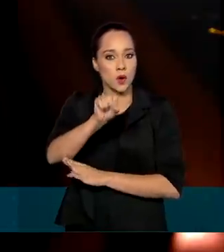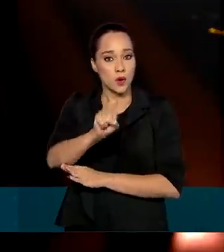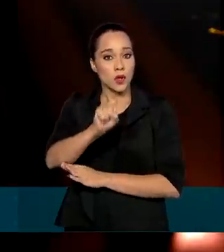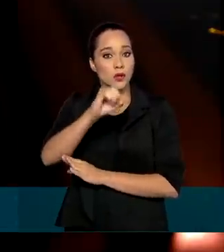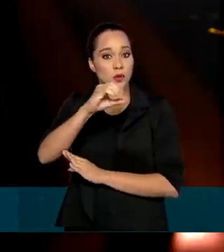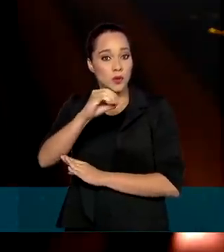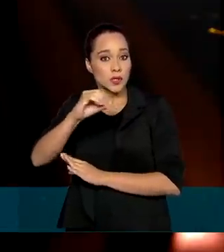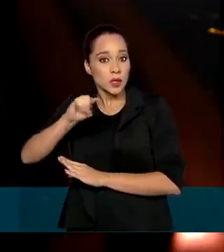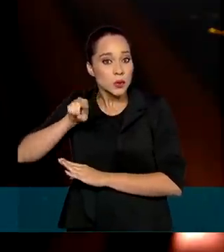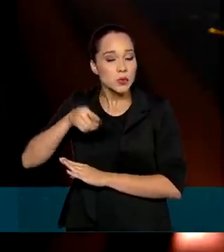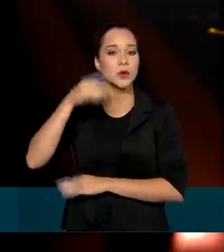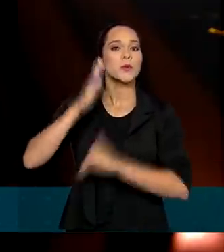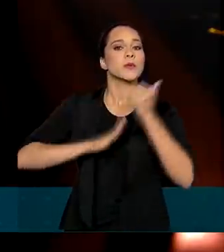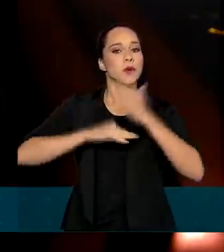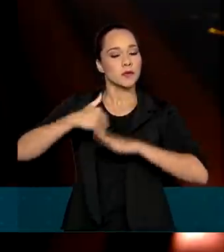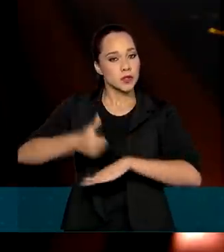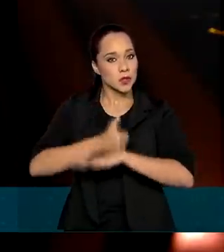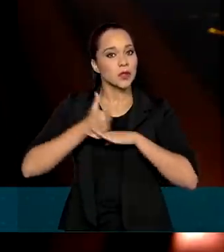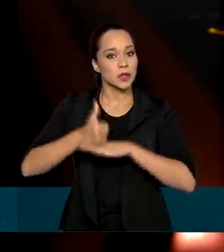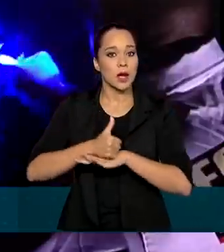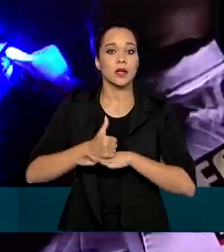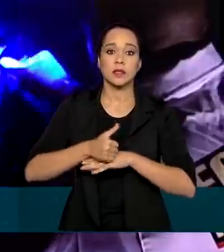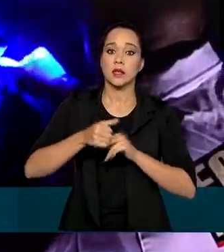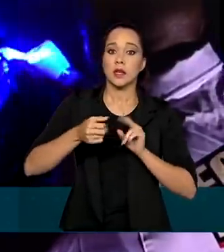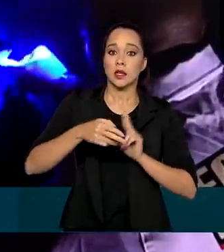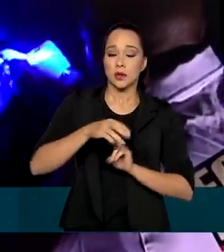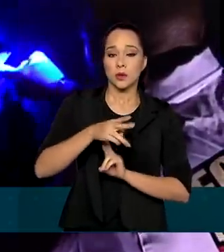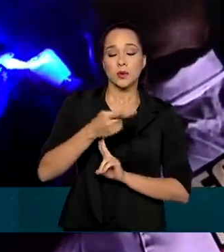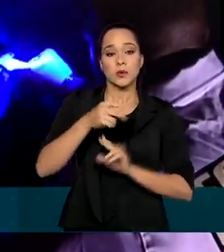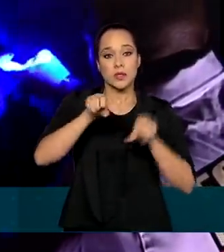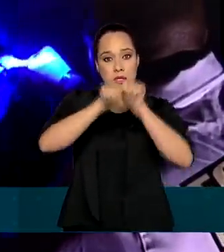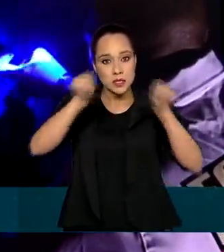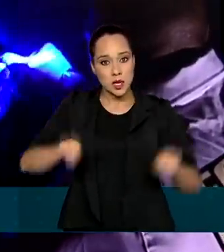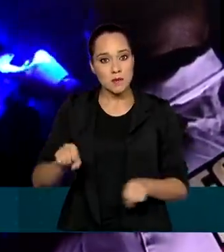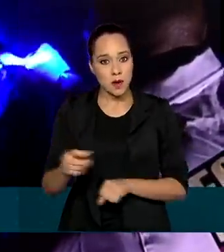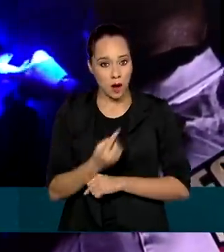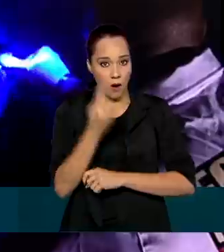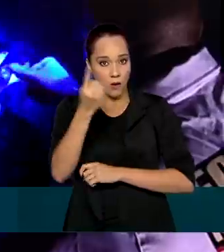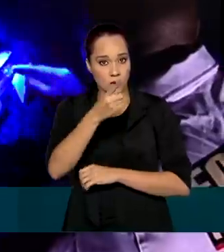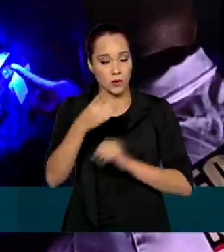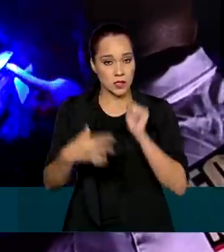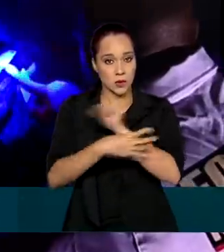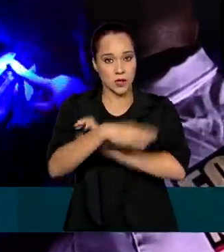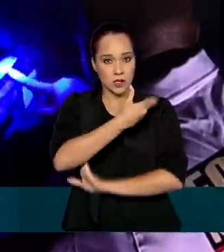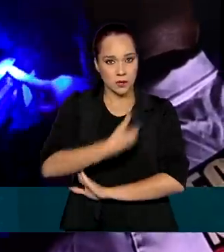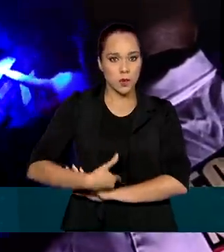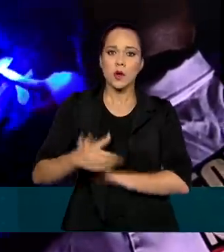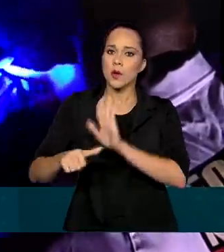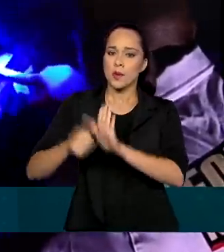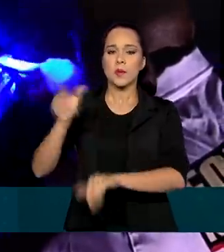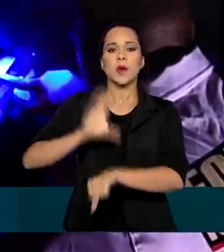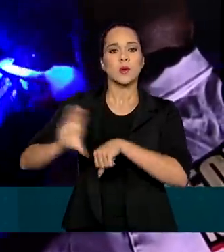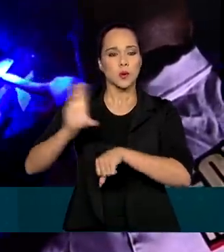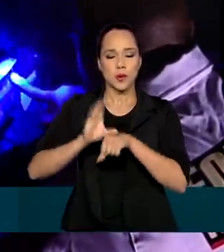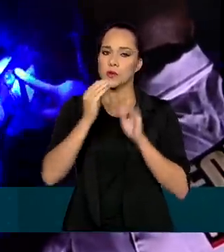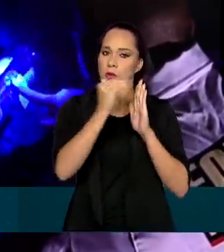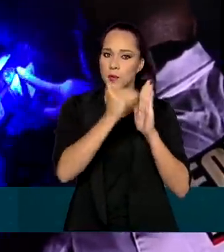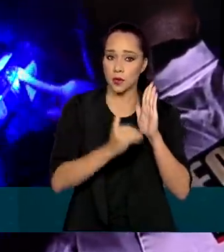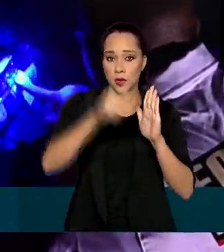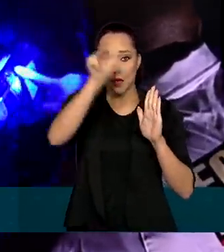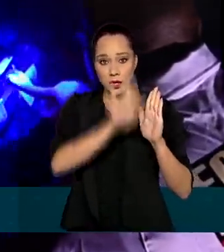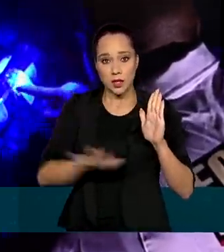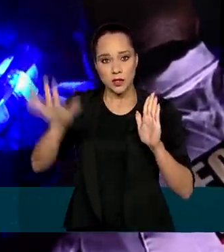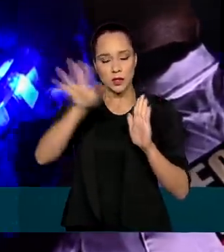mil profissionais do Sistema Único de Segurança Pública, com o primeiro curso sobre o Protocolo Nacional